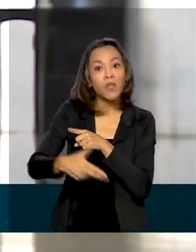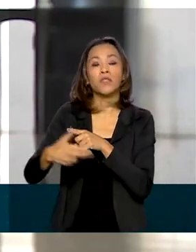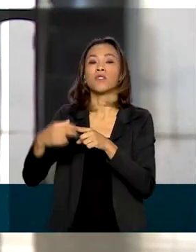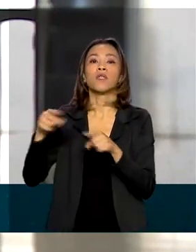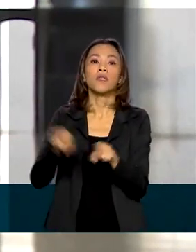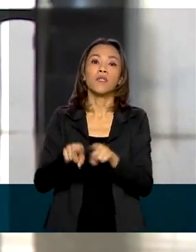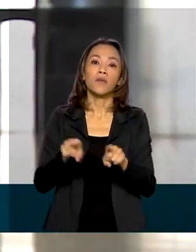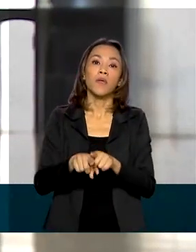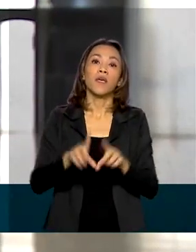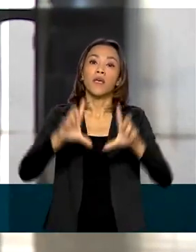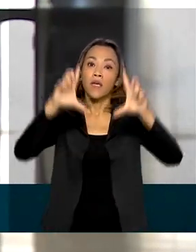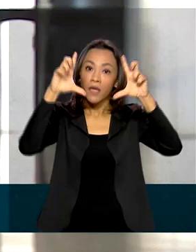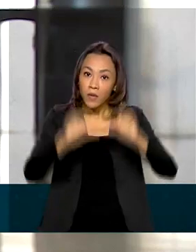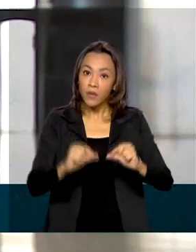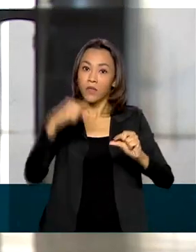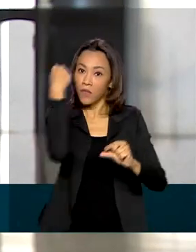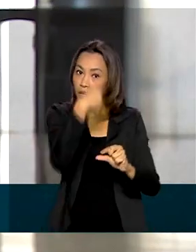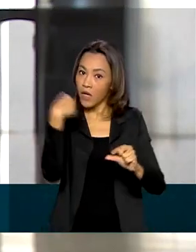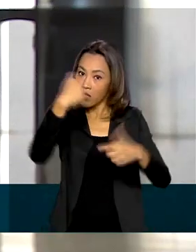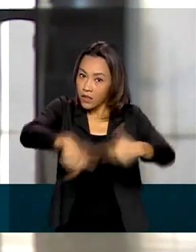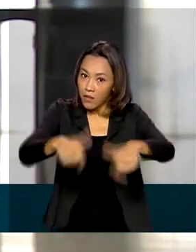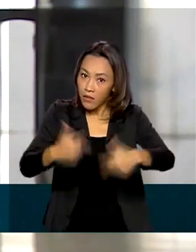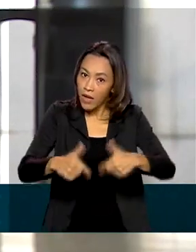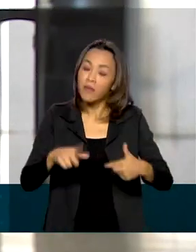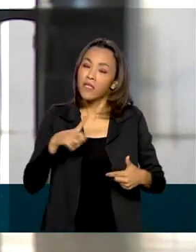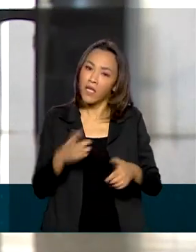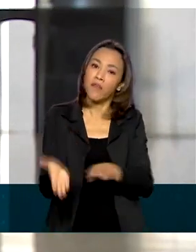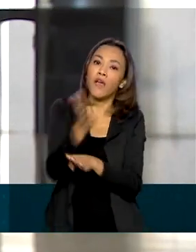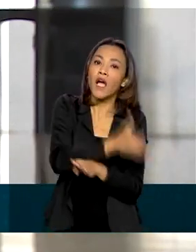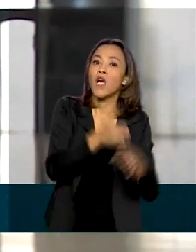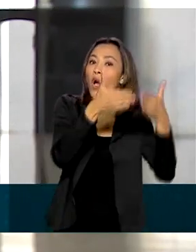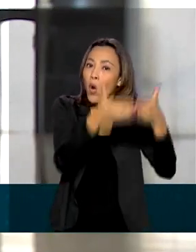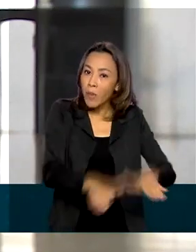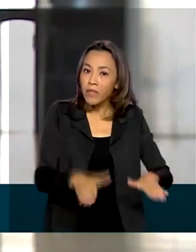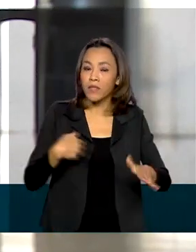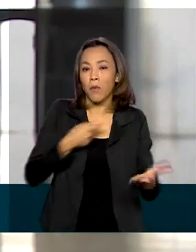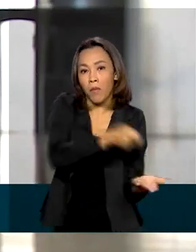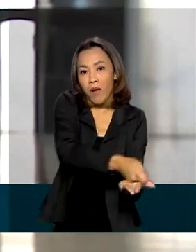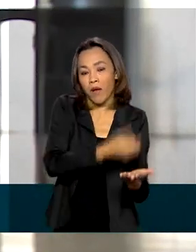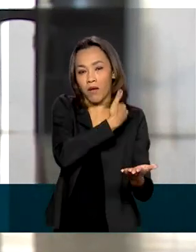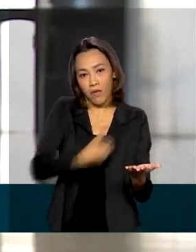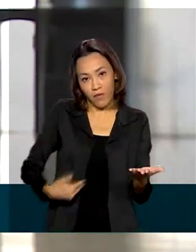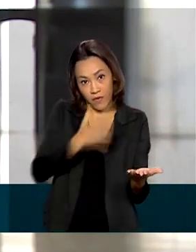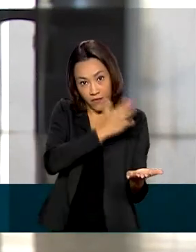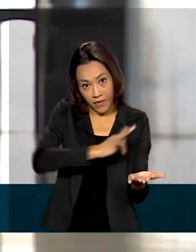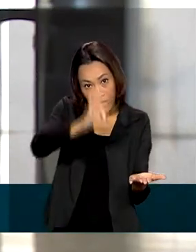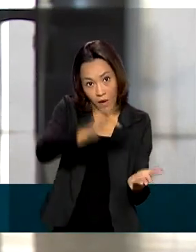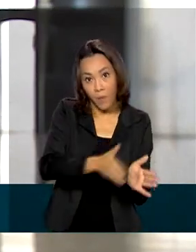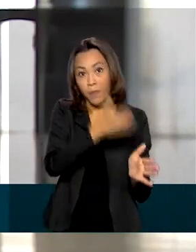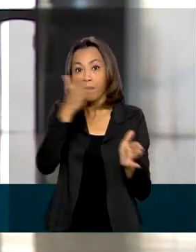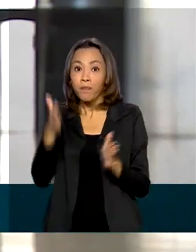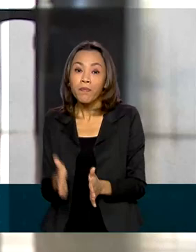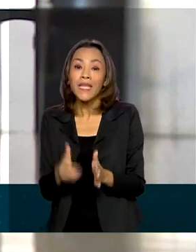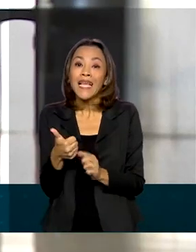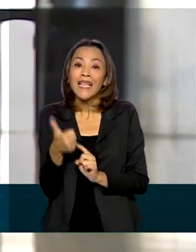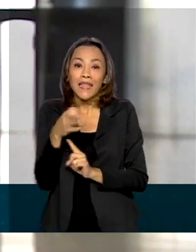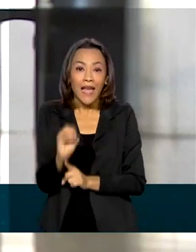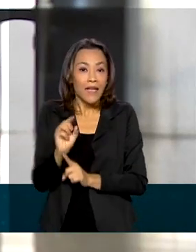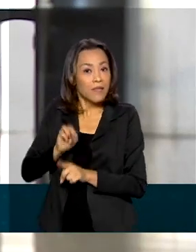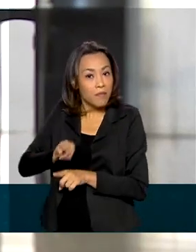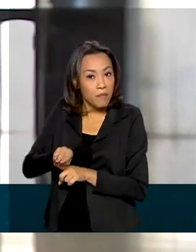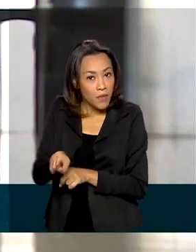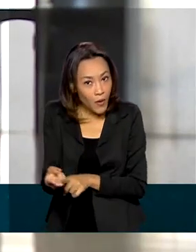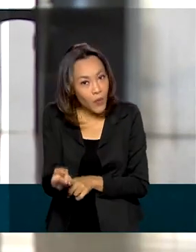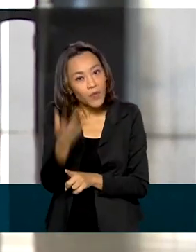redução de jornada de trabalho, com compensações pagas pelo governo federal. Mais de 10 milhões de empregos